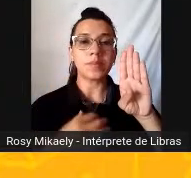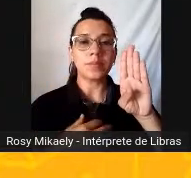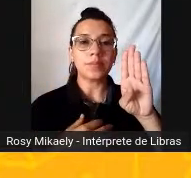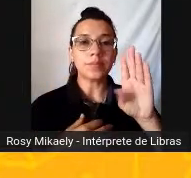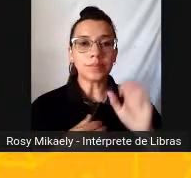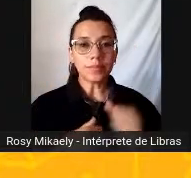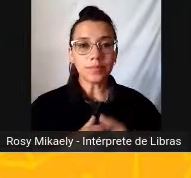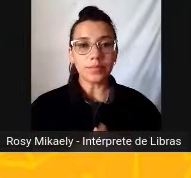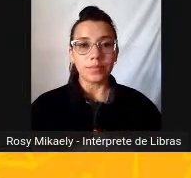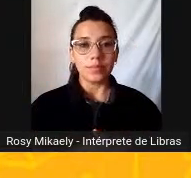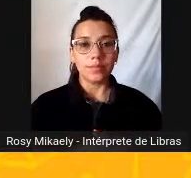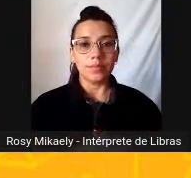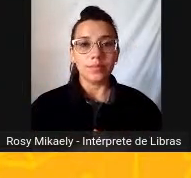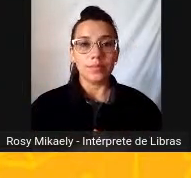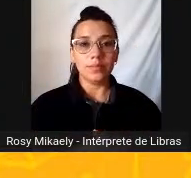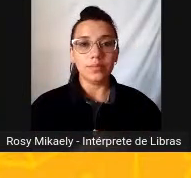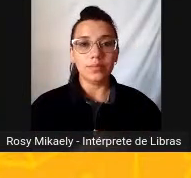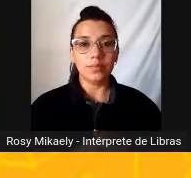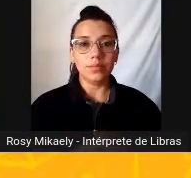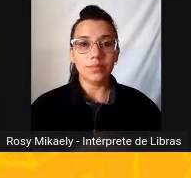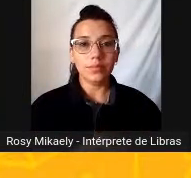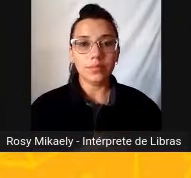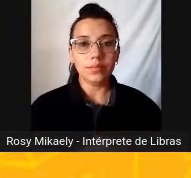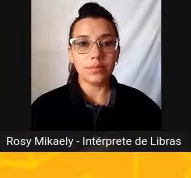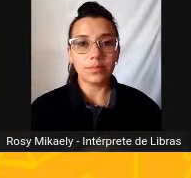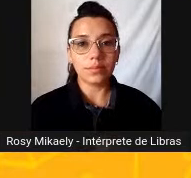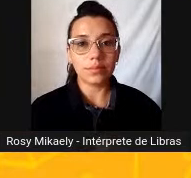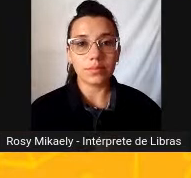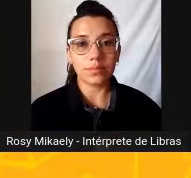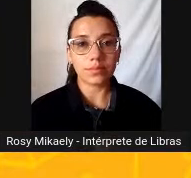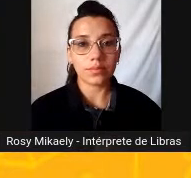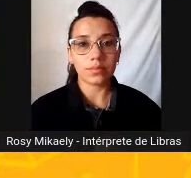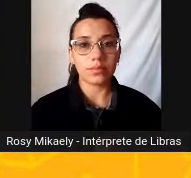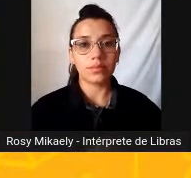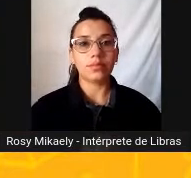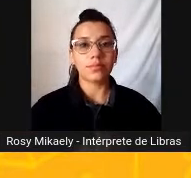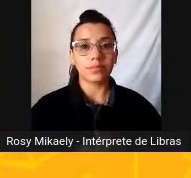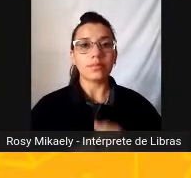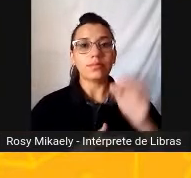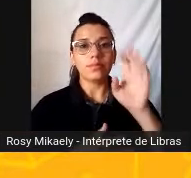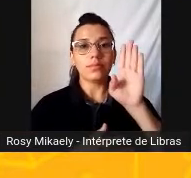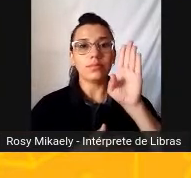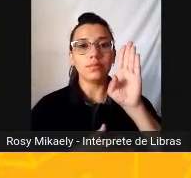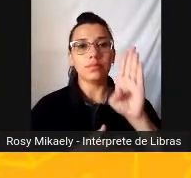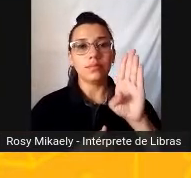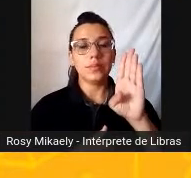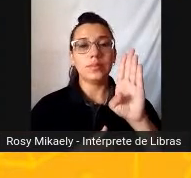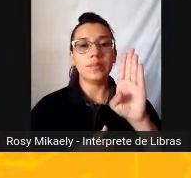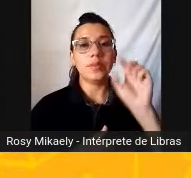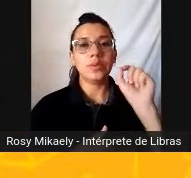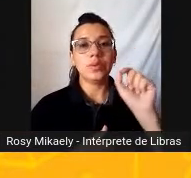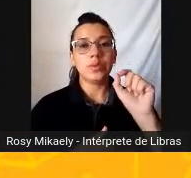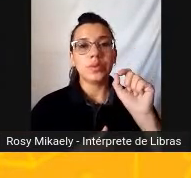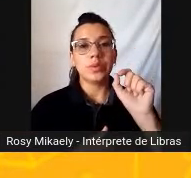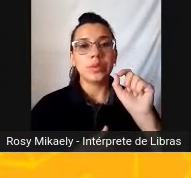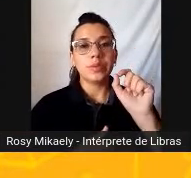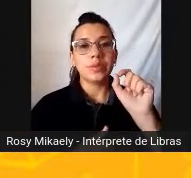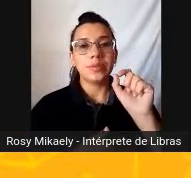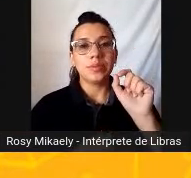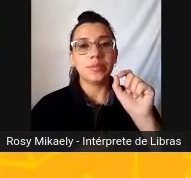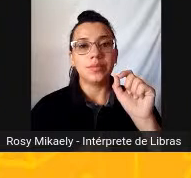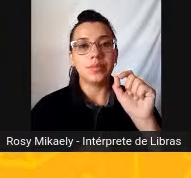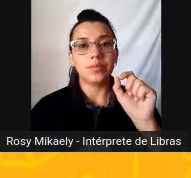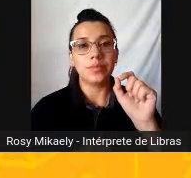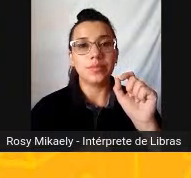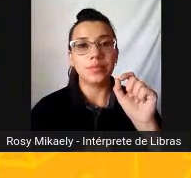Seu caráter metalinguístico Refere-se pela Tá dizendo que é metalinguístico Seu caráter metalinguístico Refere-se Se justifica pela